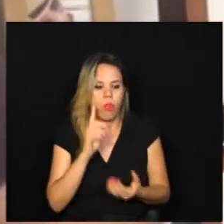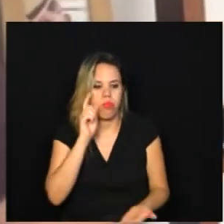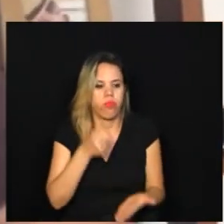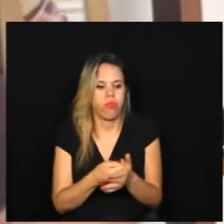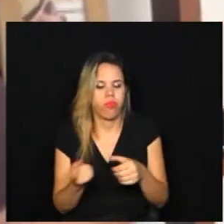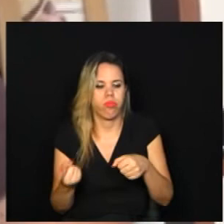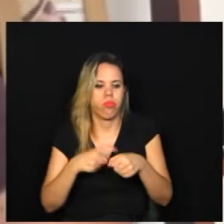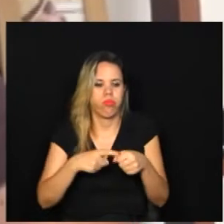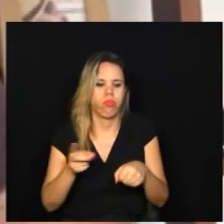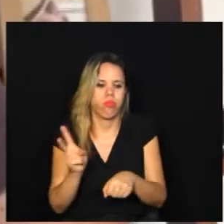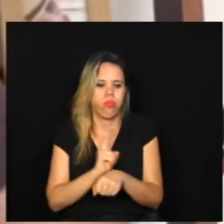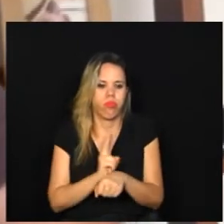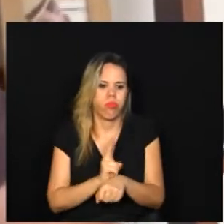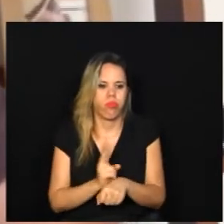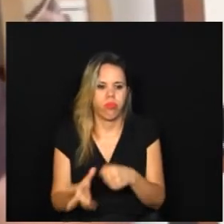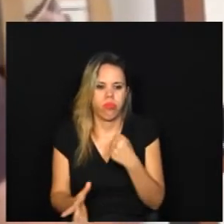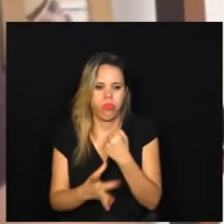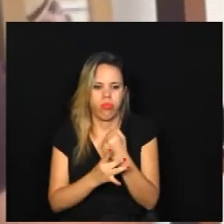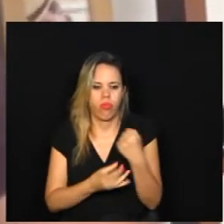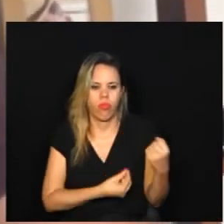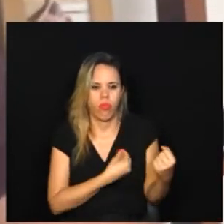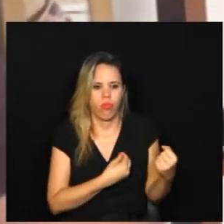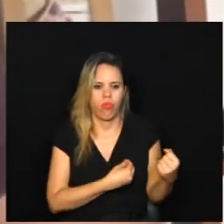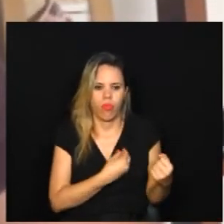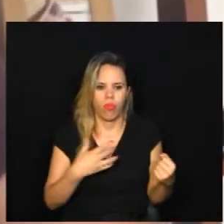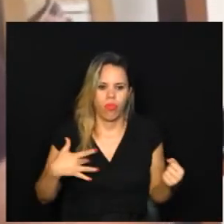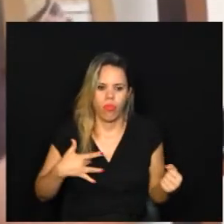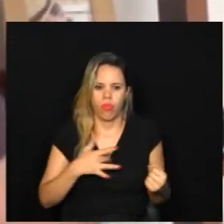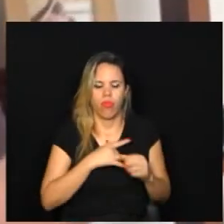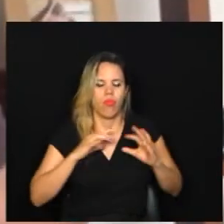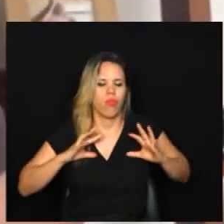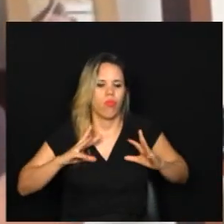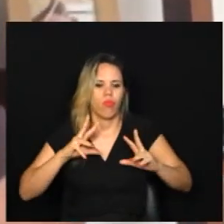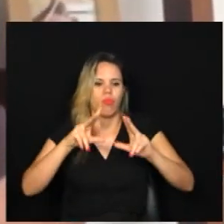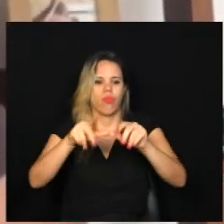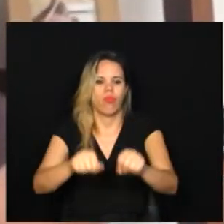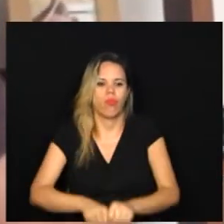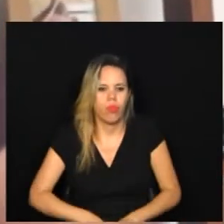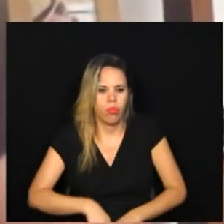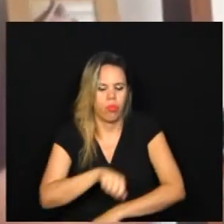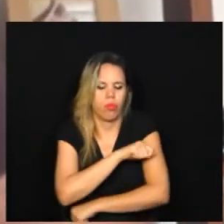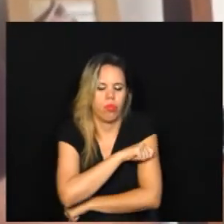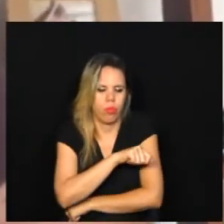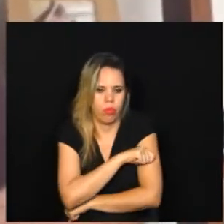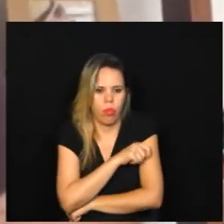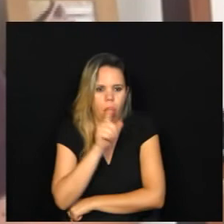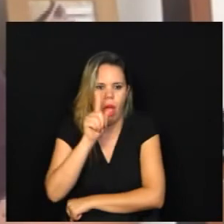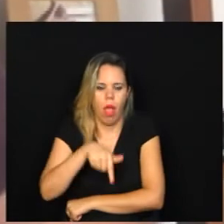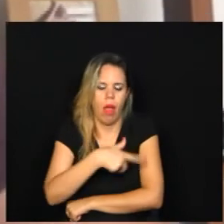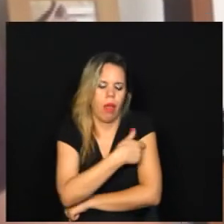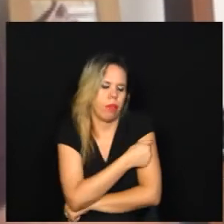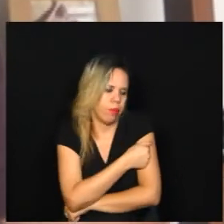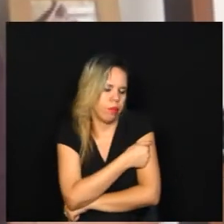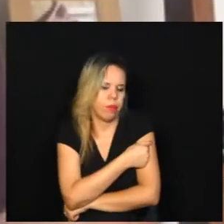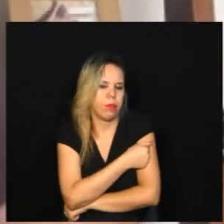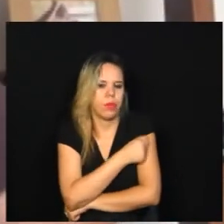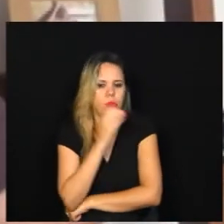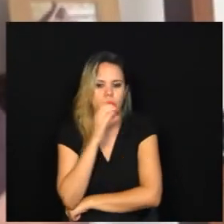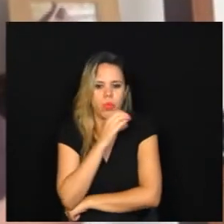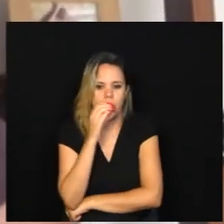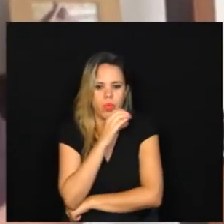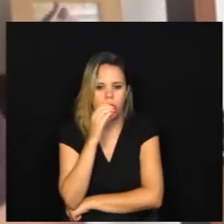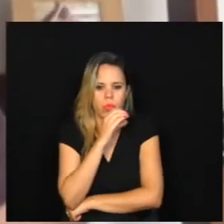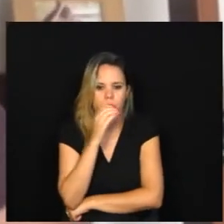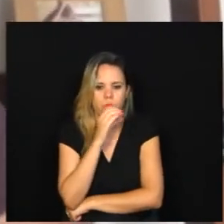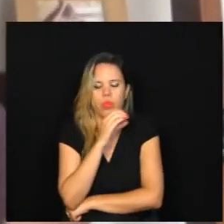retorno seguro para a vida e para a saúde de todos os trabalhadores e também dos alunos é a vacinação urgente